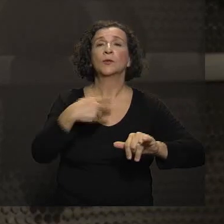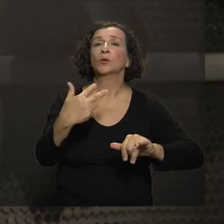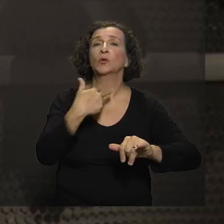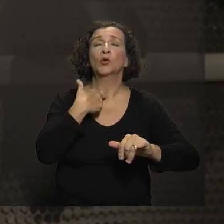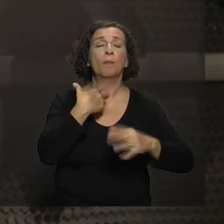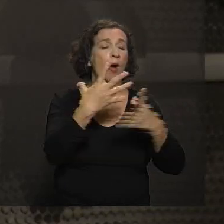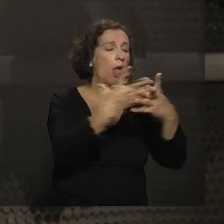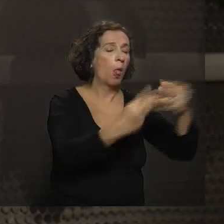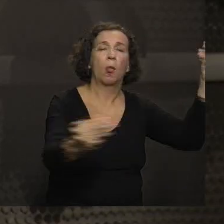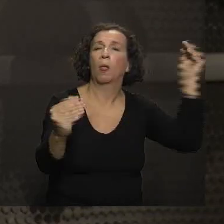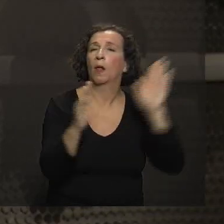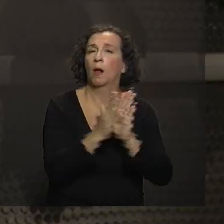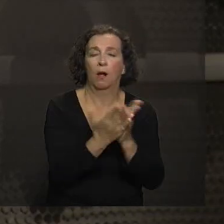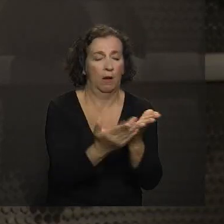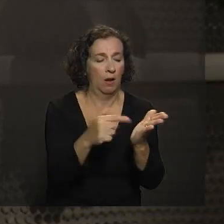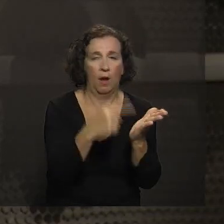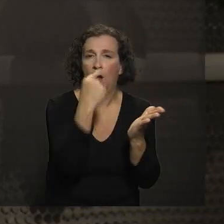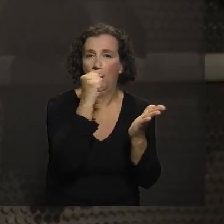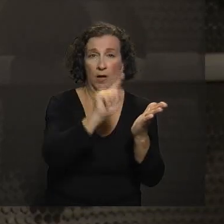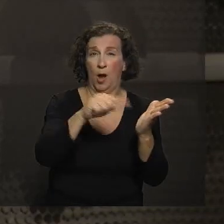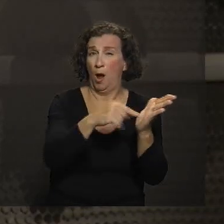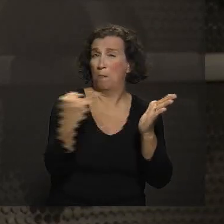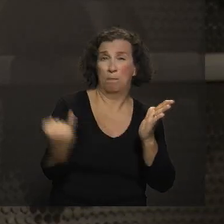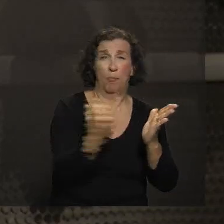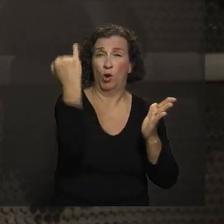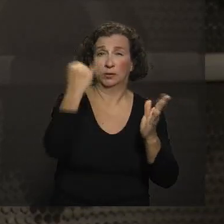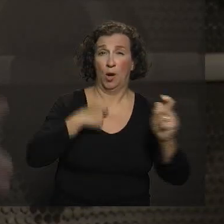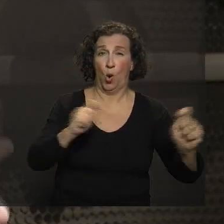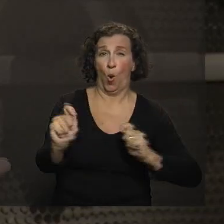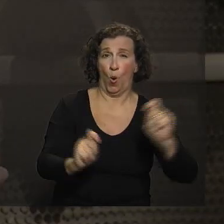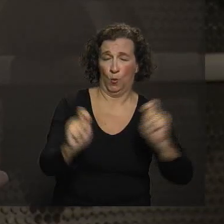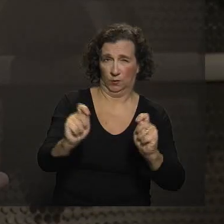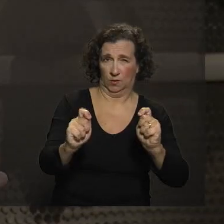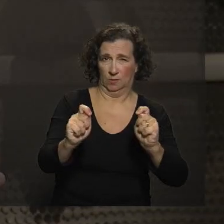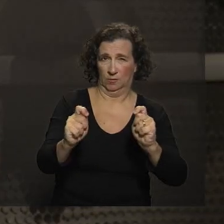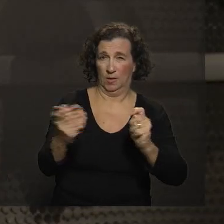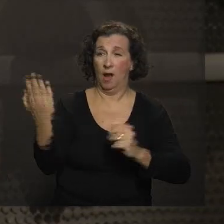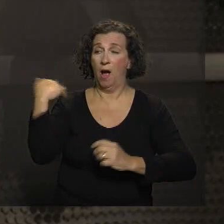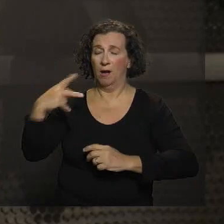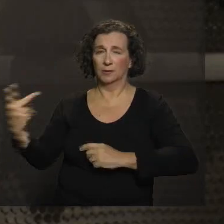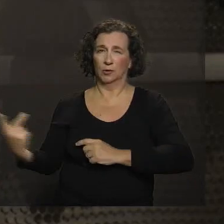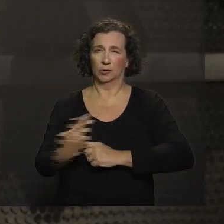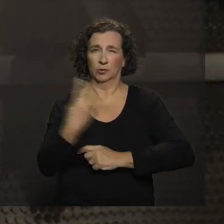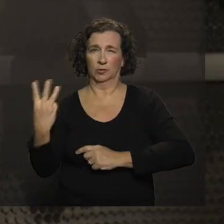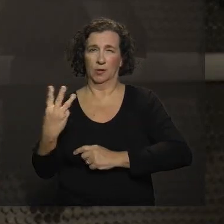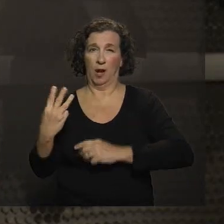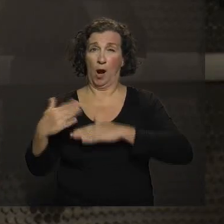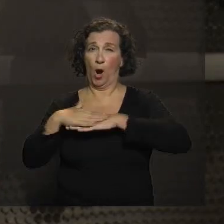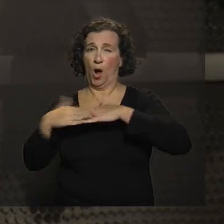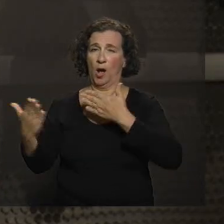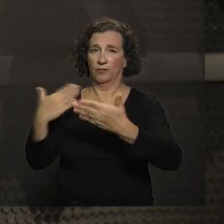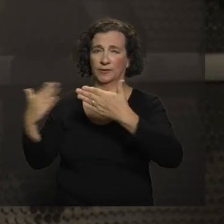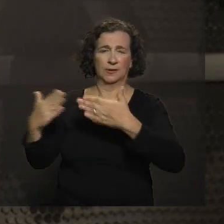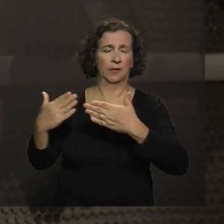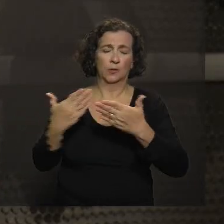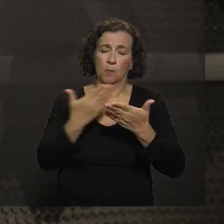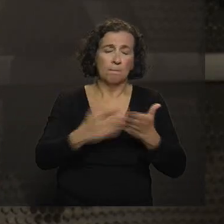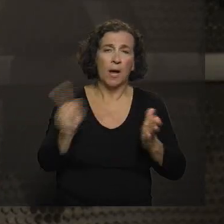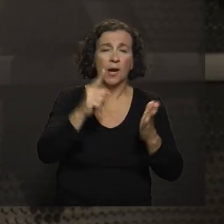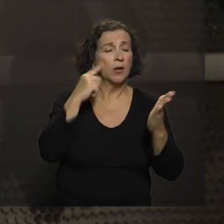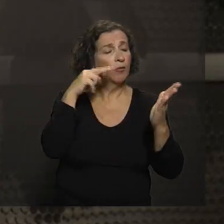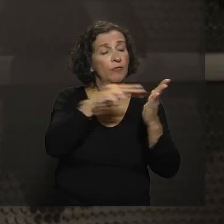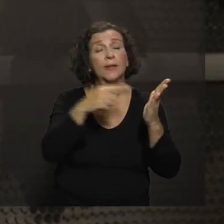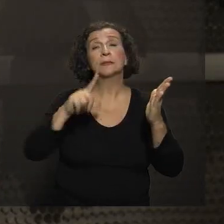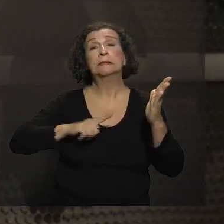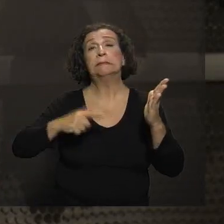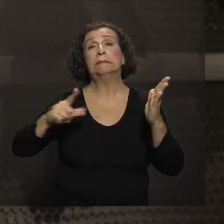caderneta de vacinação. Ela é importantíssima para você fazer esse controle. A gente estava conversando isso antes. Não perca. Inclusive, para você ver se tem